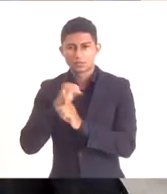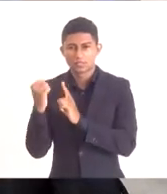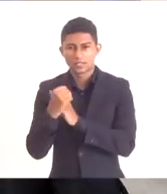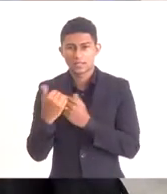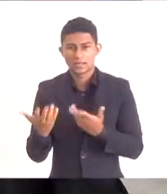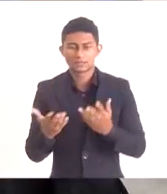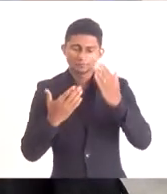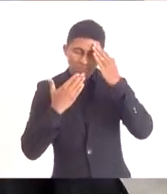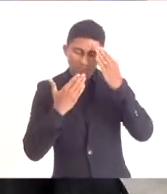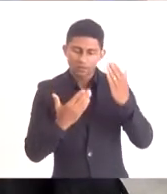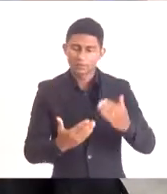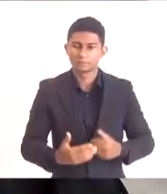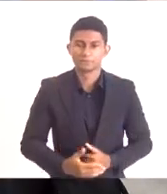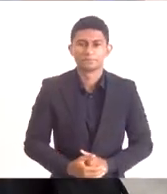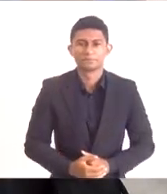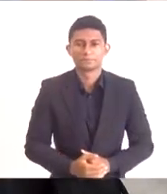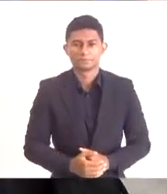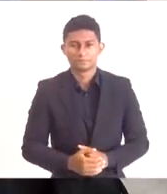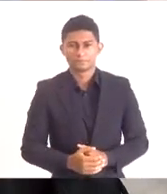uma vez, obrigado.